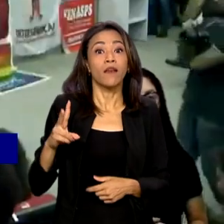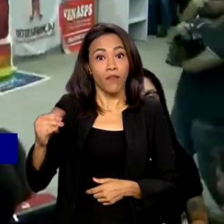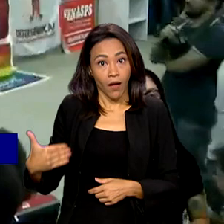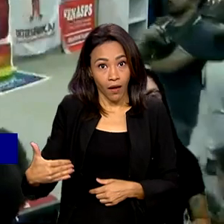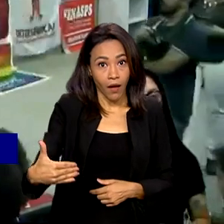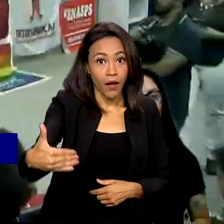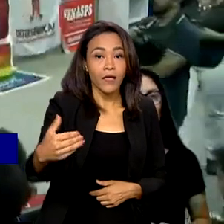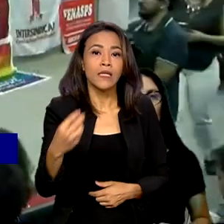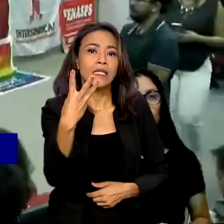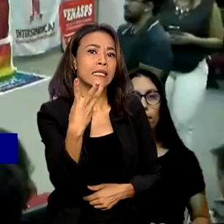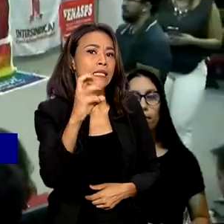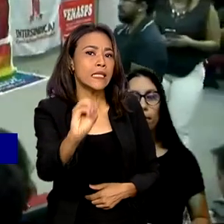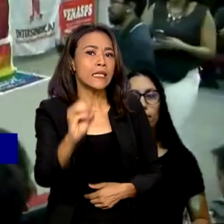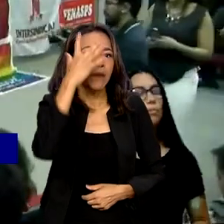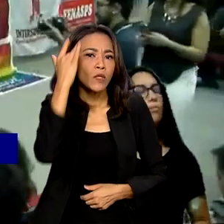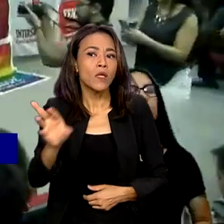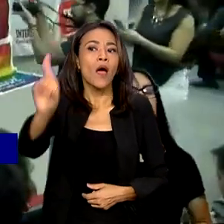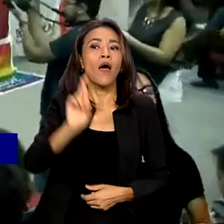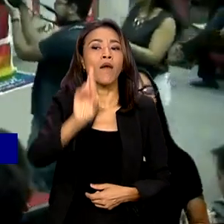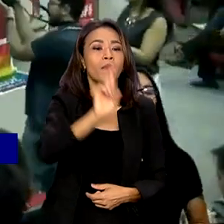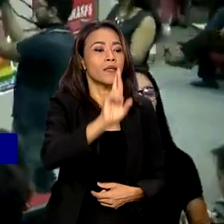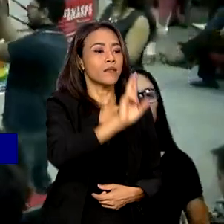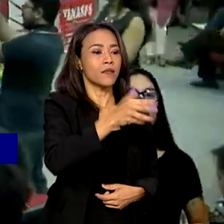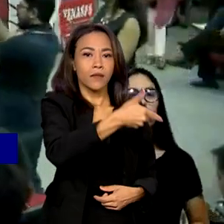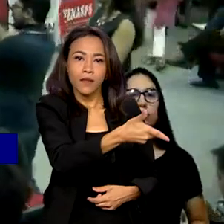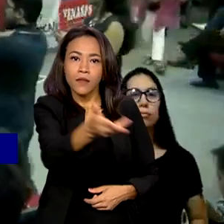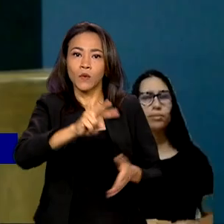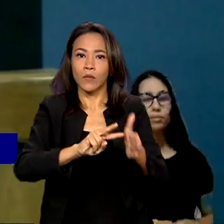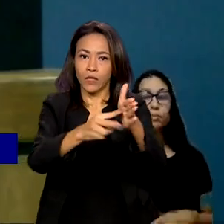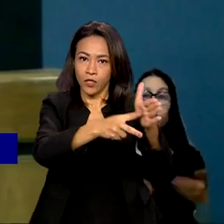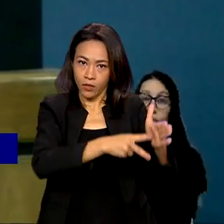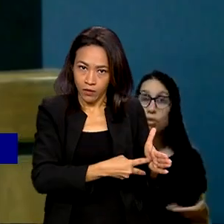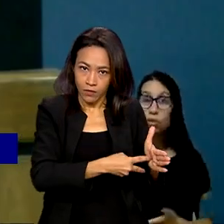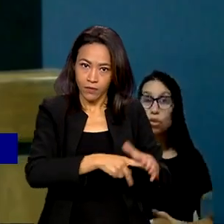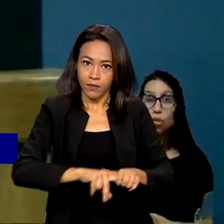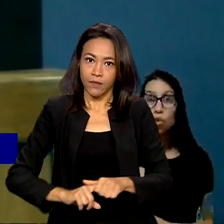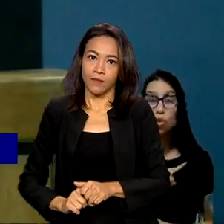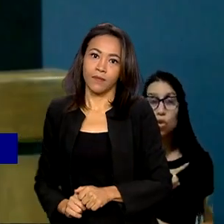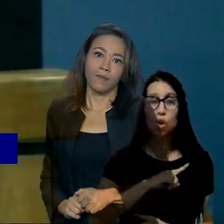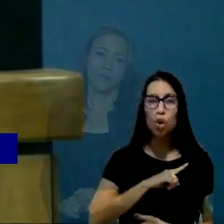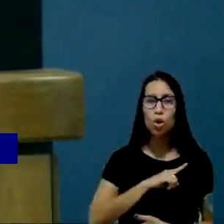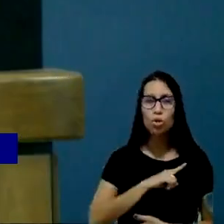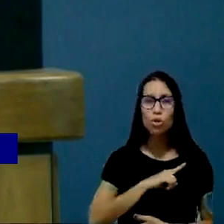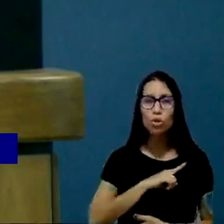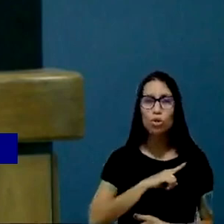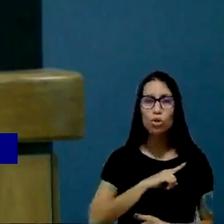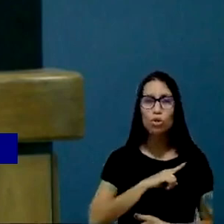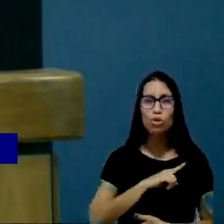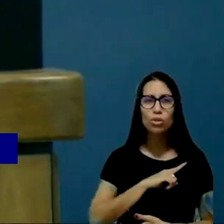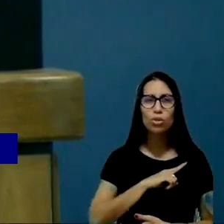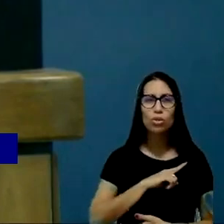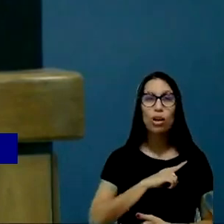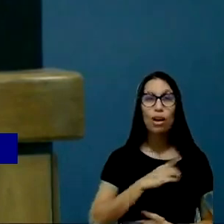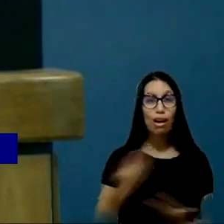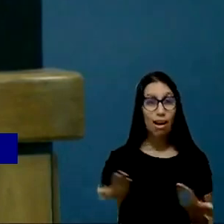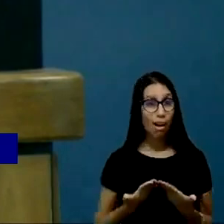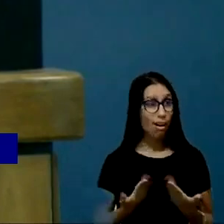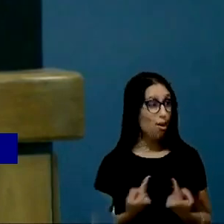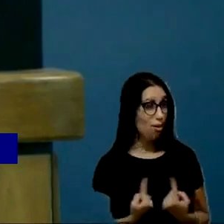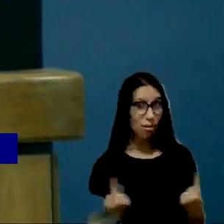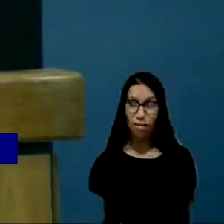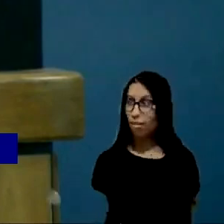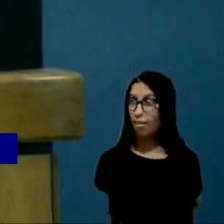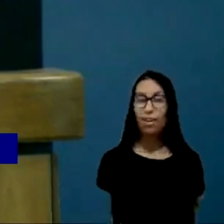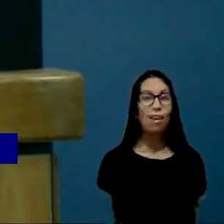terá 30 pessoas representando as entidades sindicais. Nós, ao instituirmos esta mesa, buscamos instituir não uma